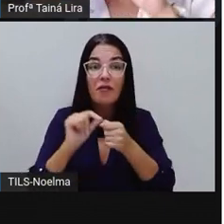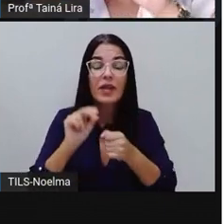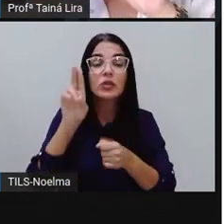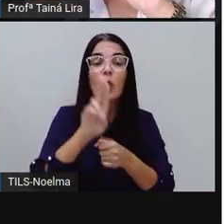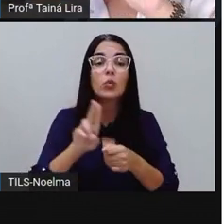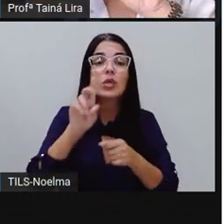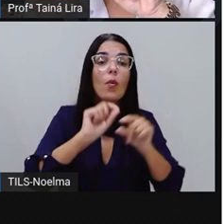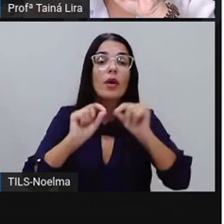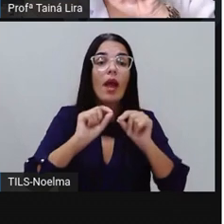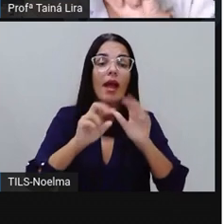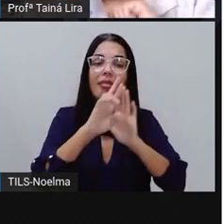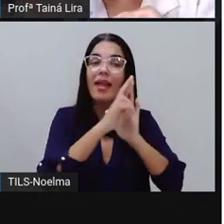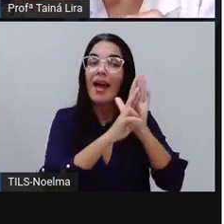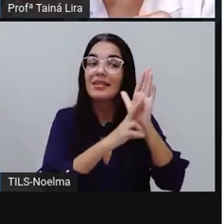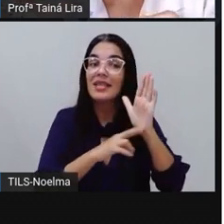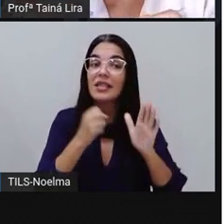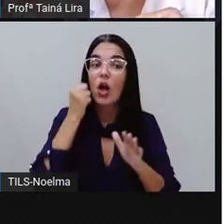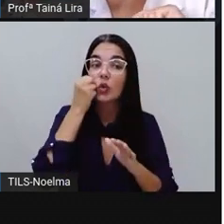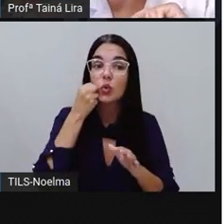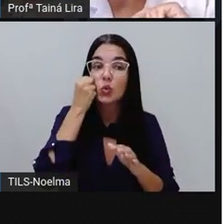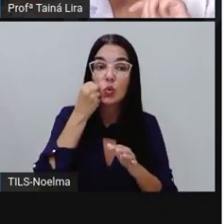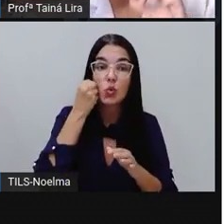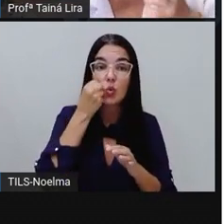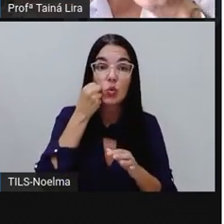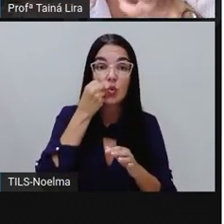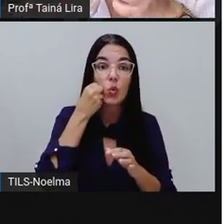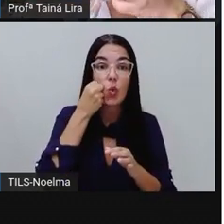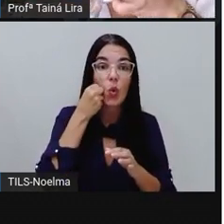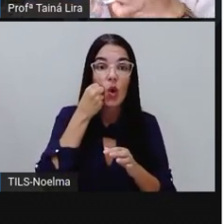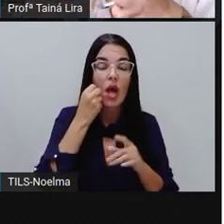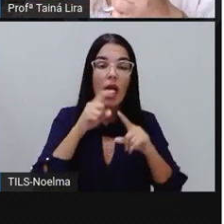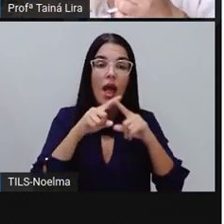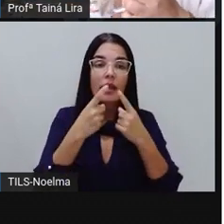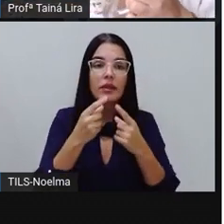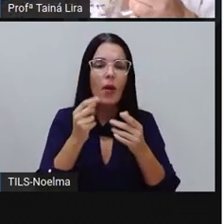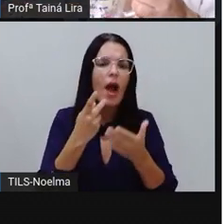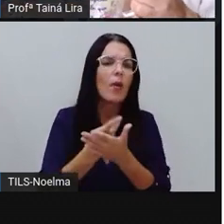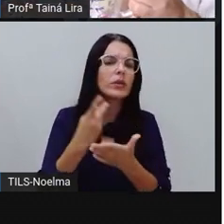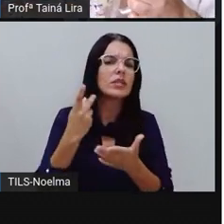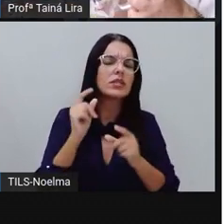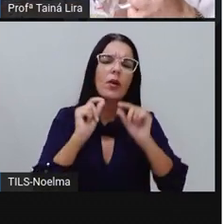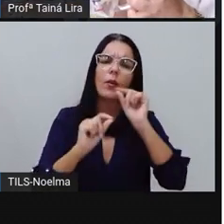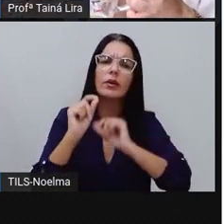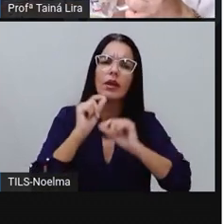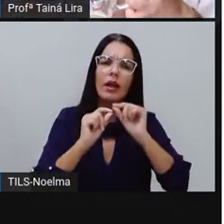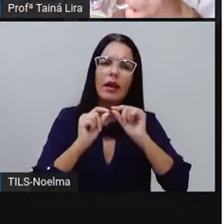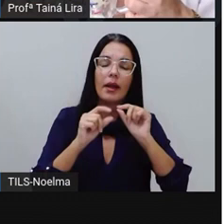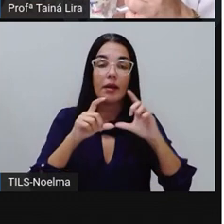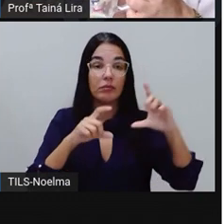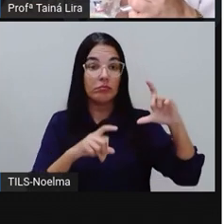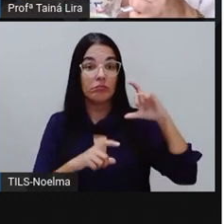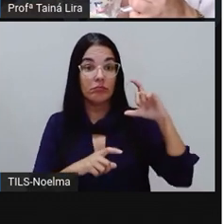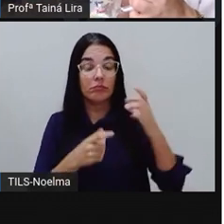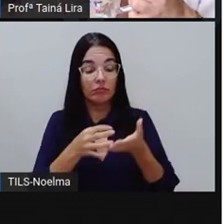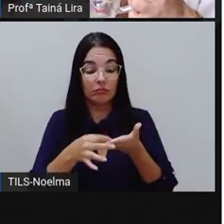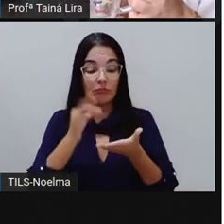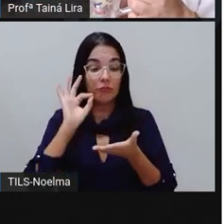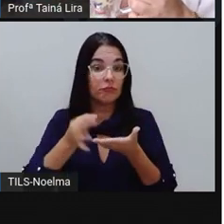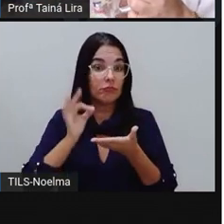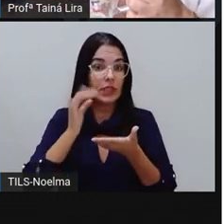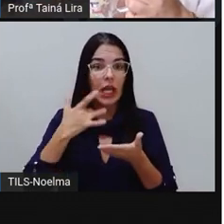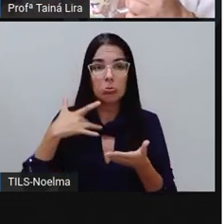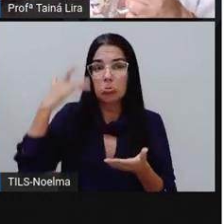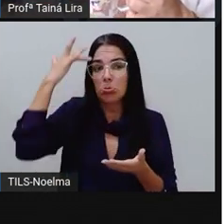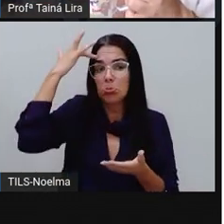ó, na receita. Lembra quando eu fui fazer o suco? Então, o que que pode ter acontecido aí? Eu tenho essa xícara e eu não